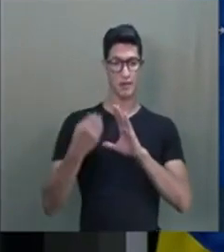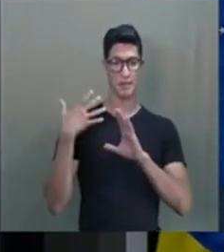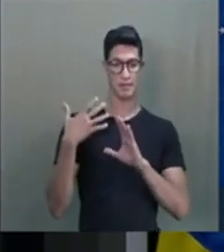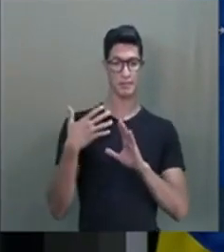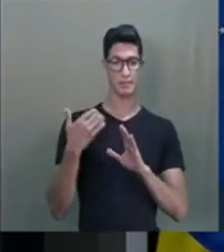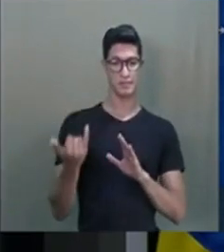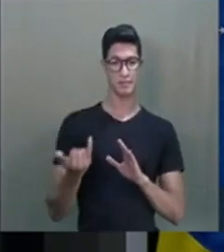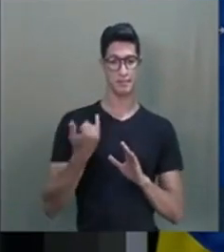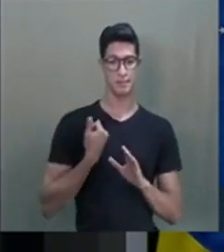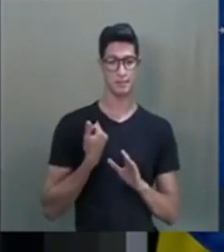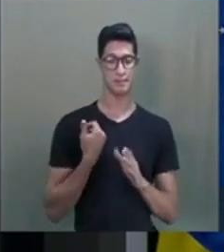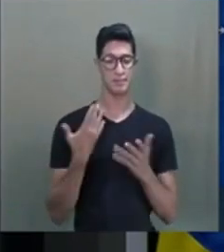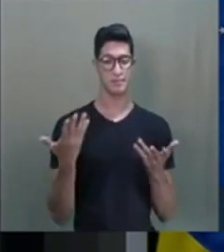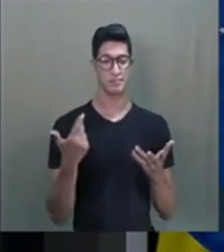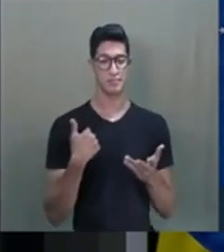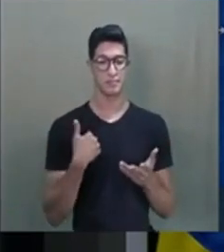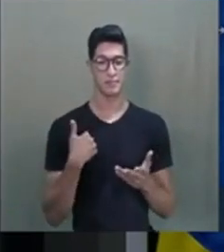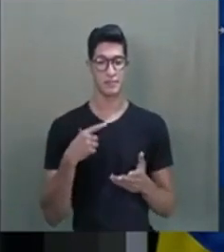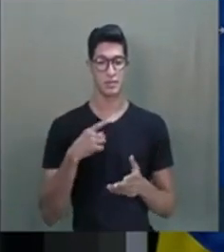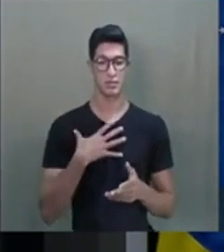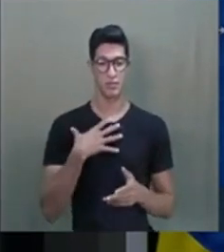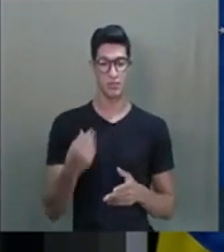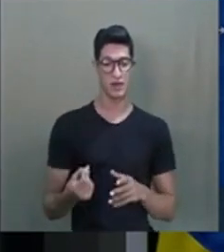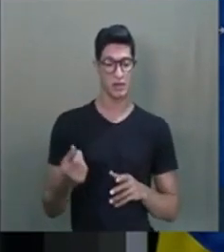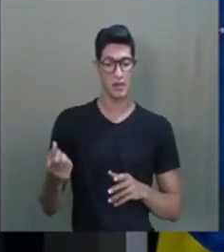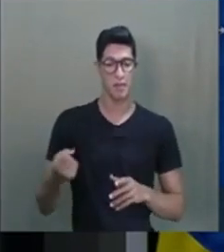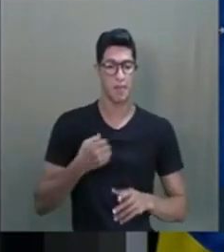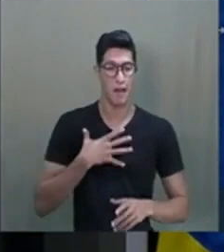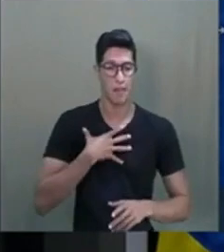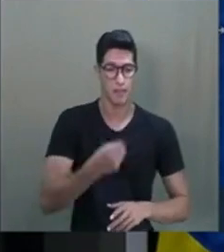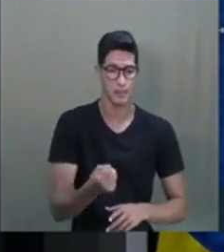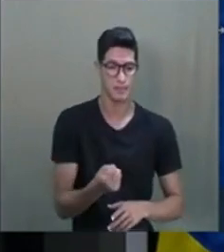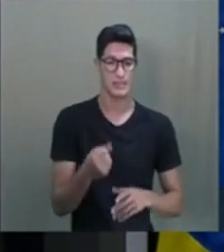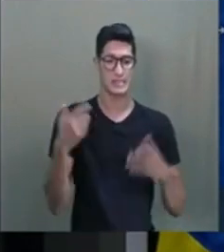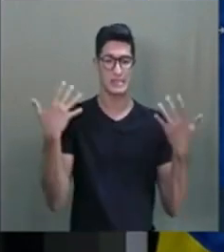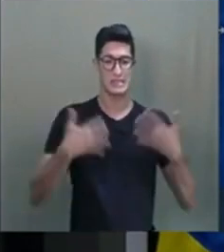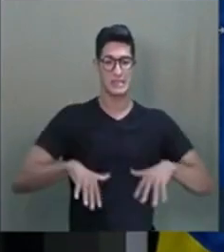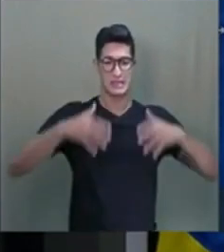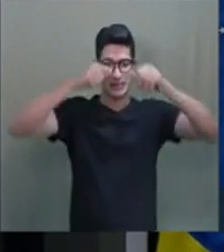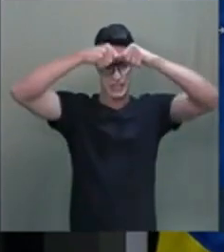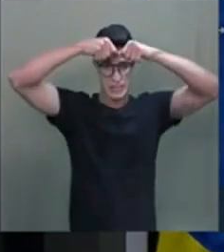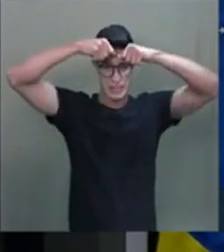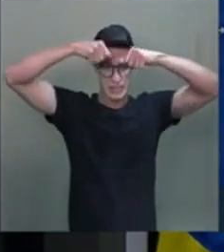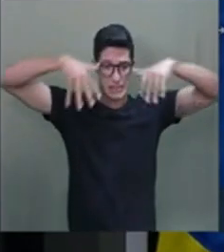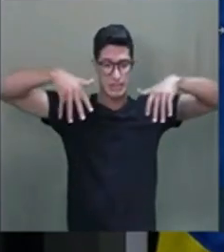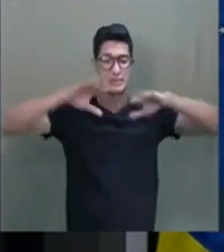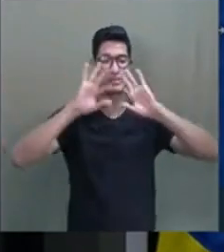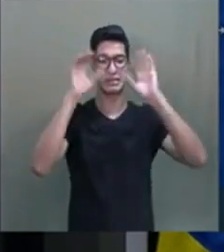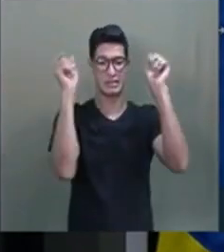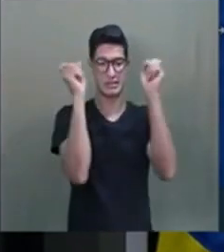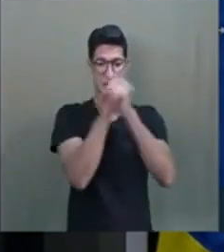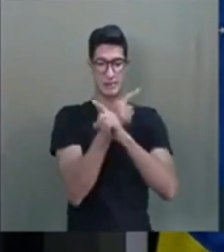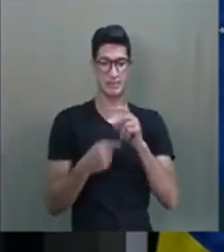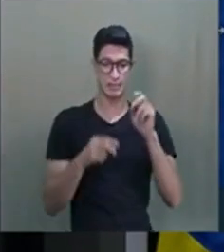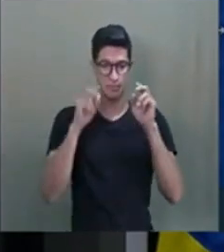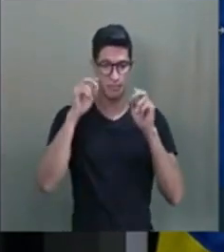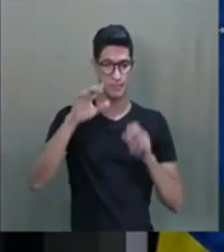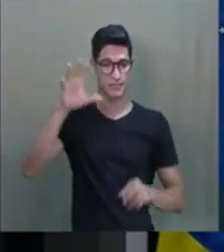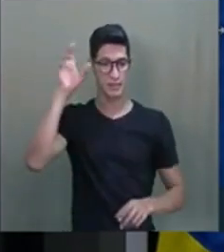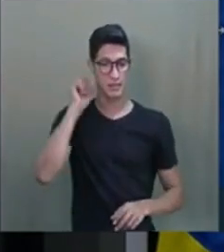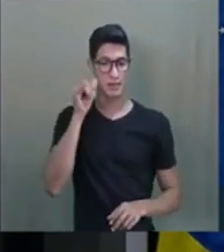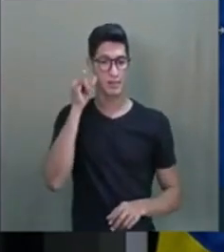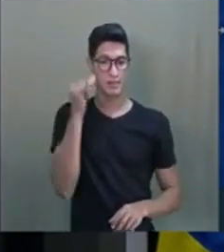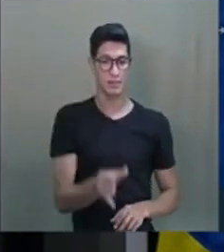mensagem falando, puxa, eu tive um filho que se suicidou. E foi muito difícil para eu ouvir o que você